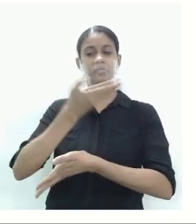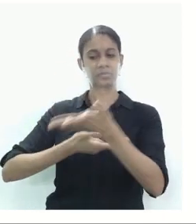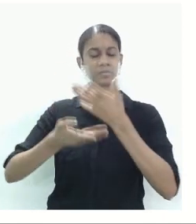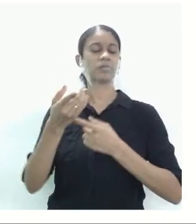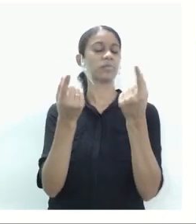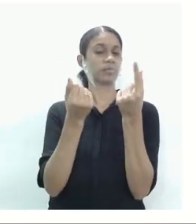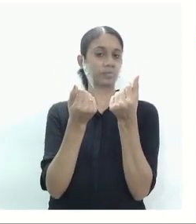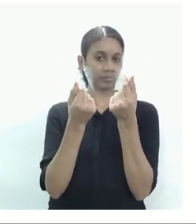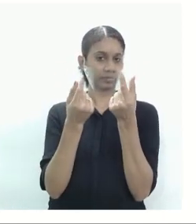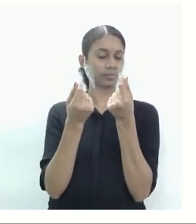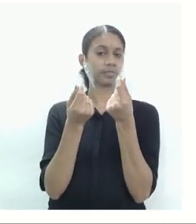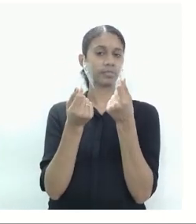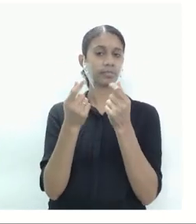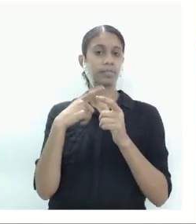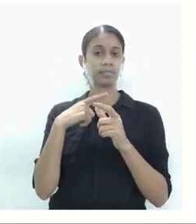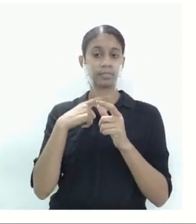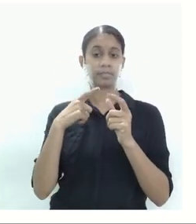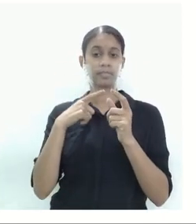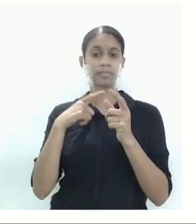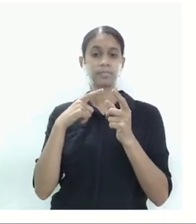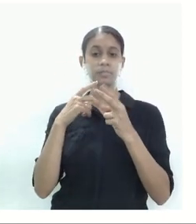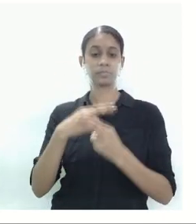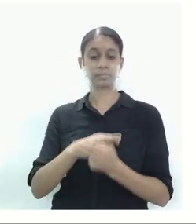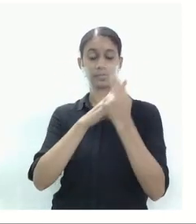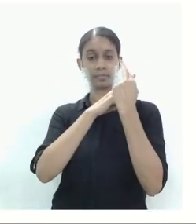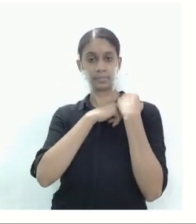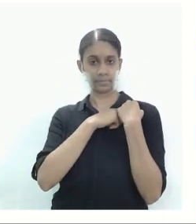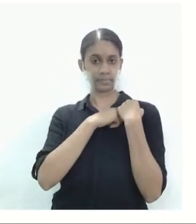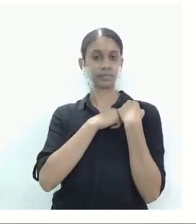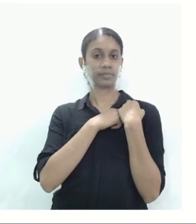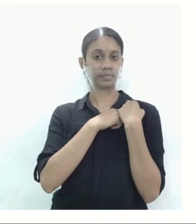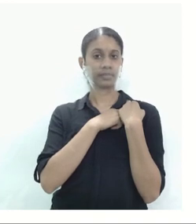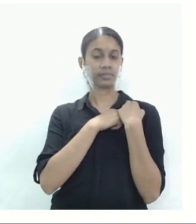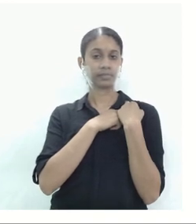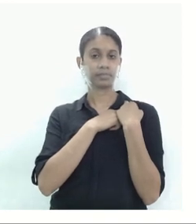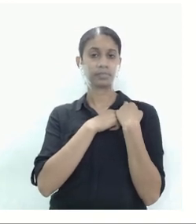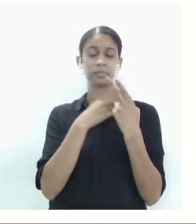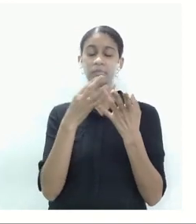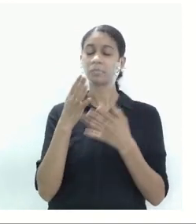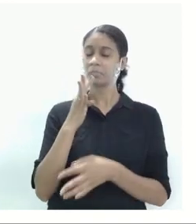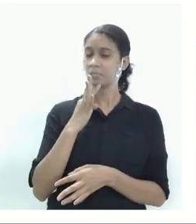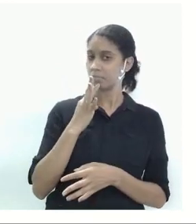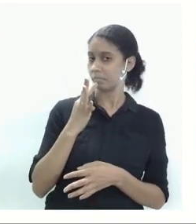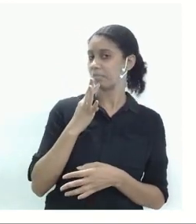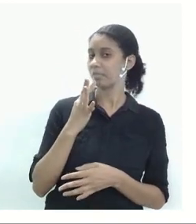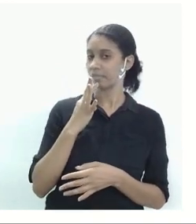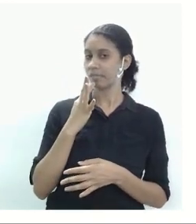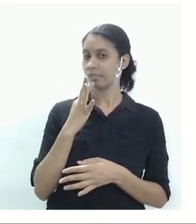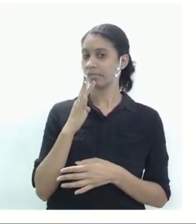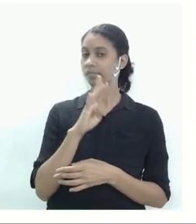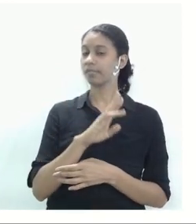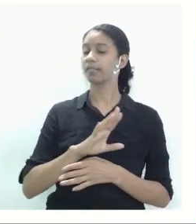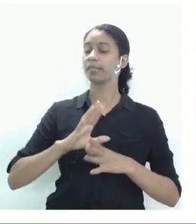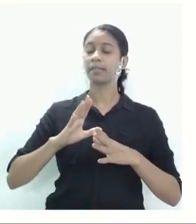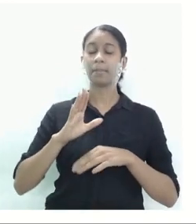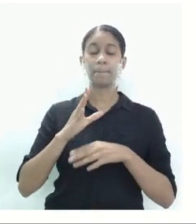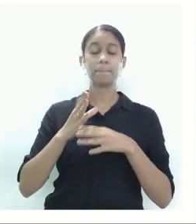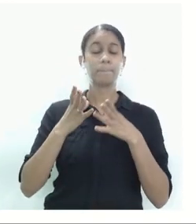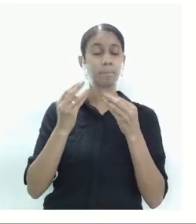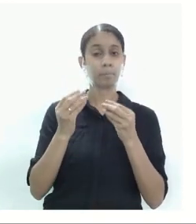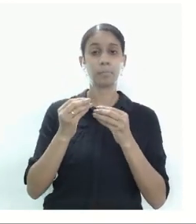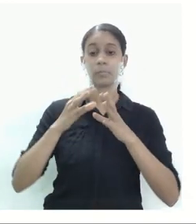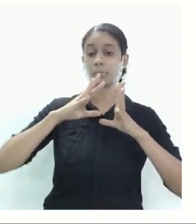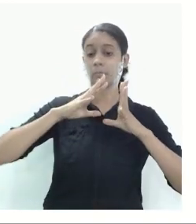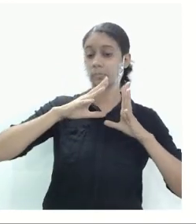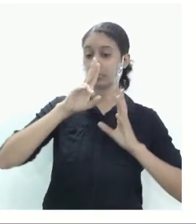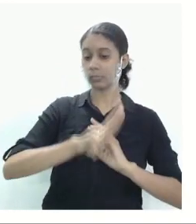Ou seja, ela tem uma representatividade de sua marca e de sua atuação muito intensa no